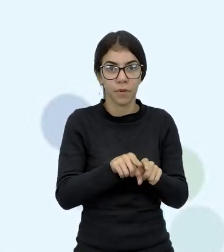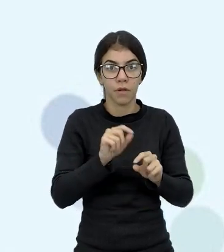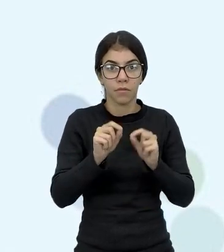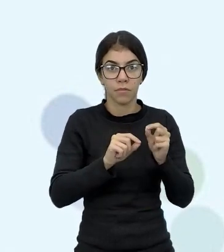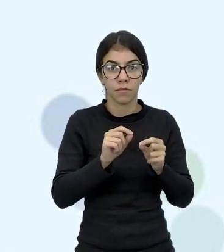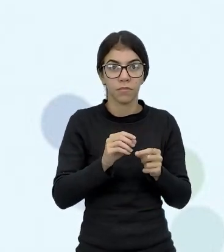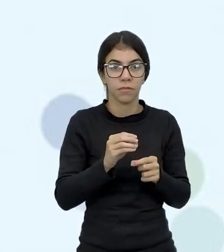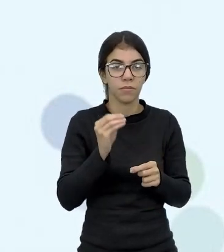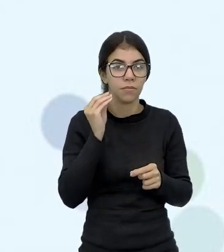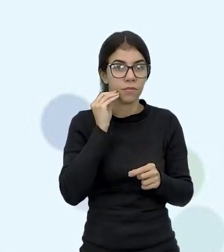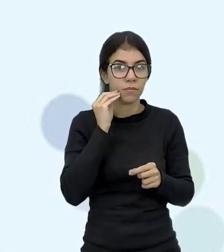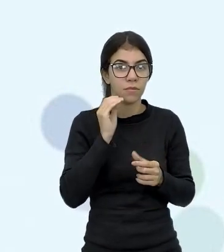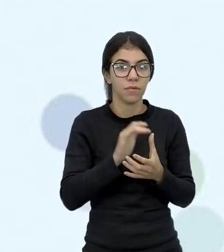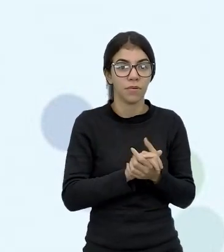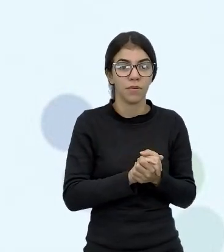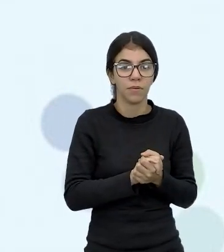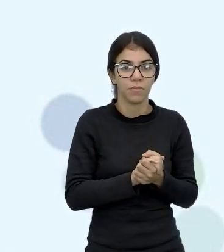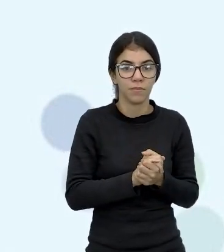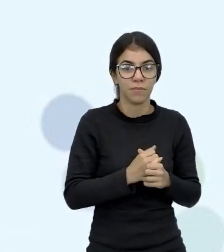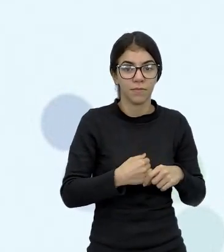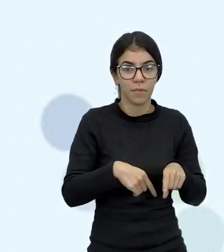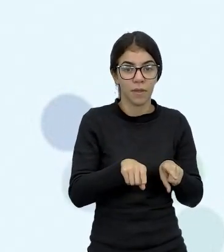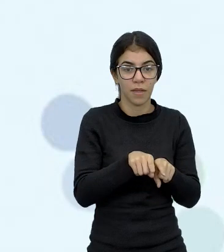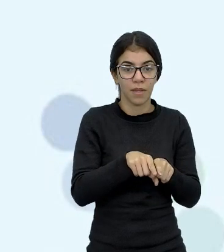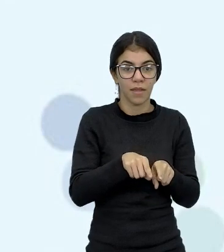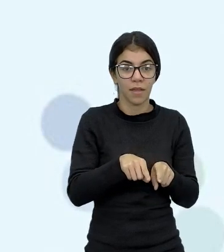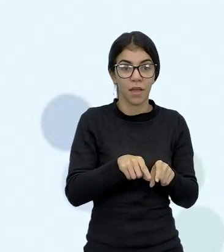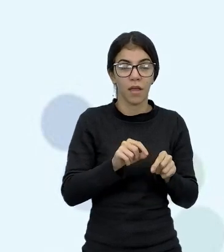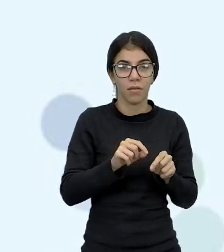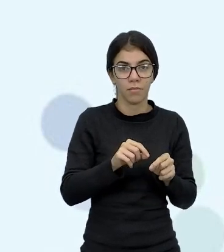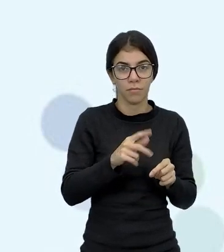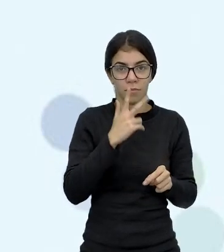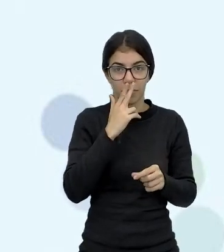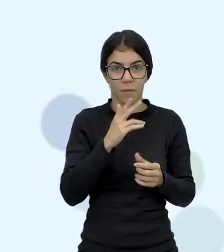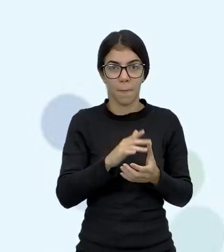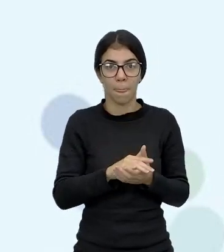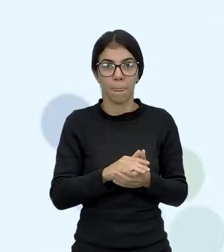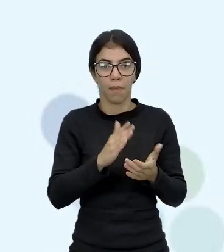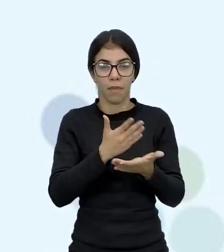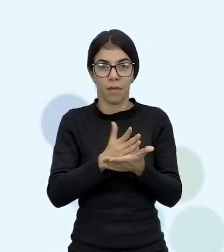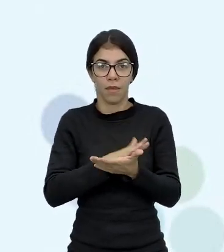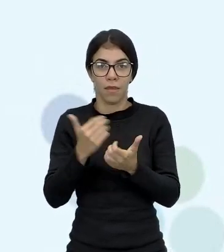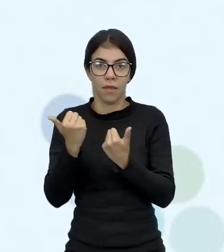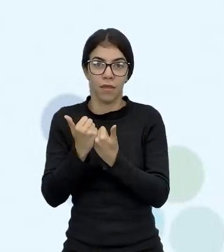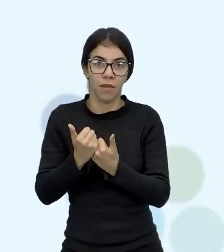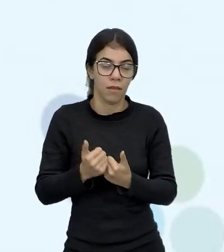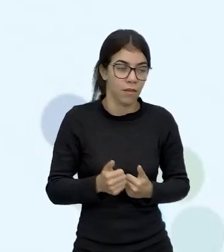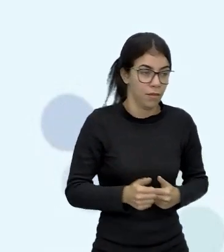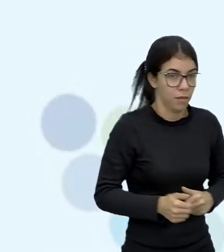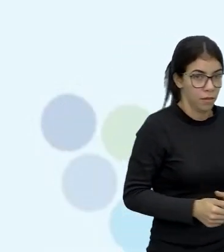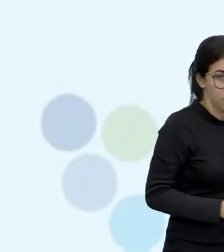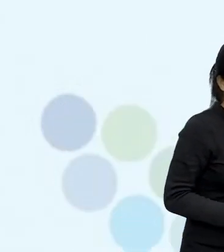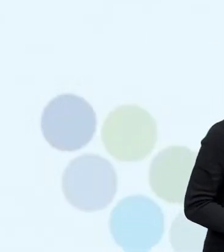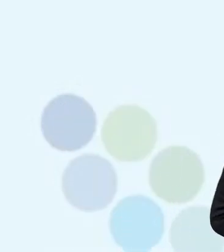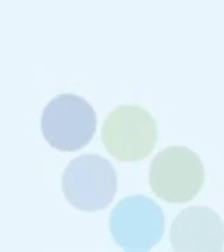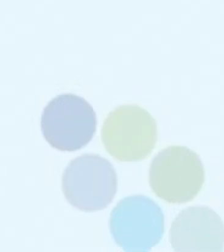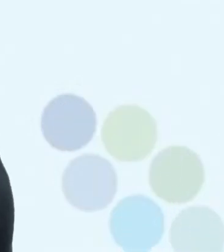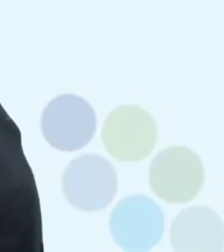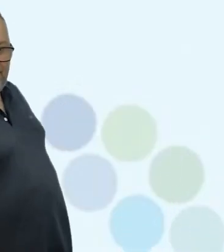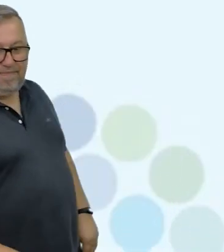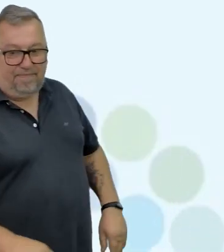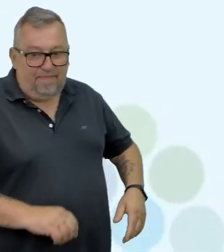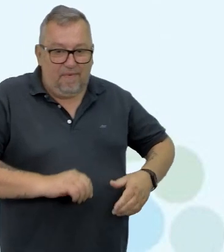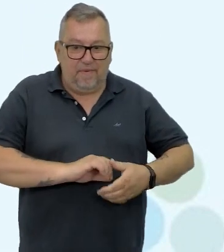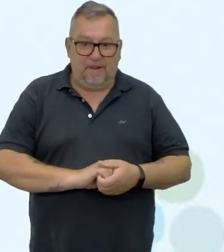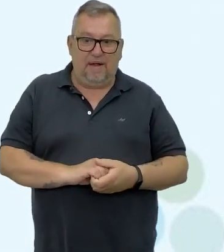Como vocês vão ter muitos vídeos para apresentar. Então, acho que dar esses feedbacks por escrito pode ser bom por dois